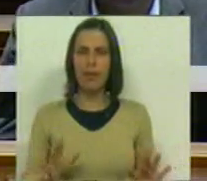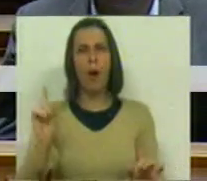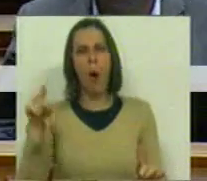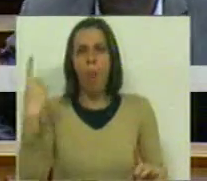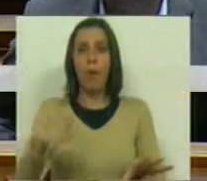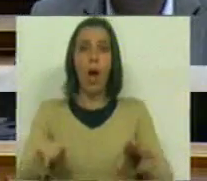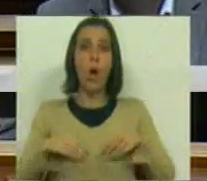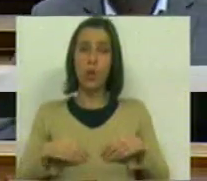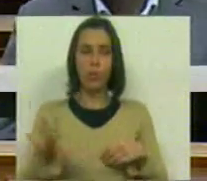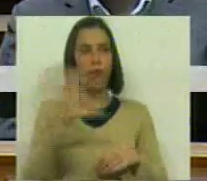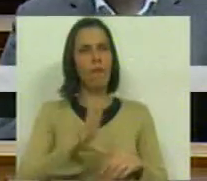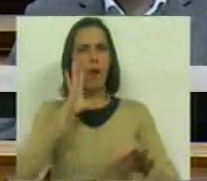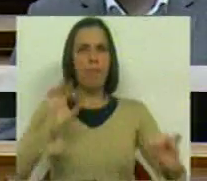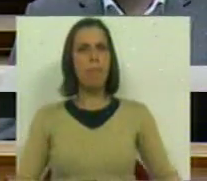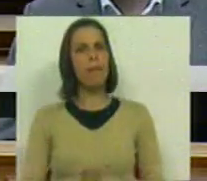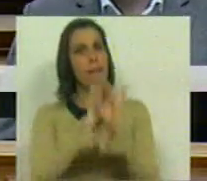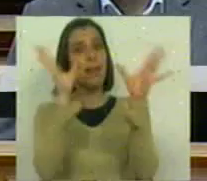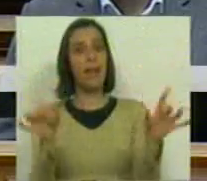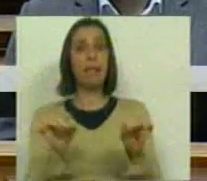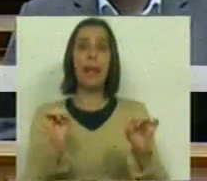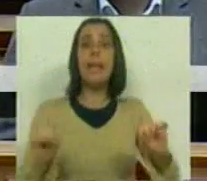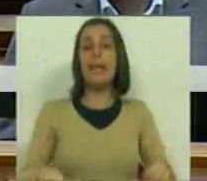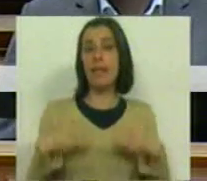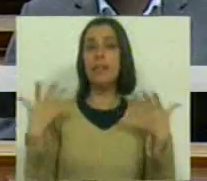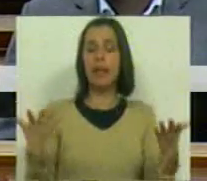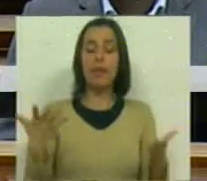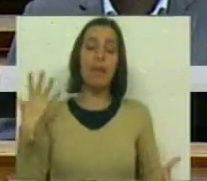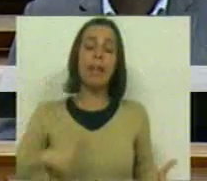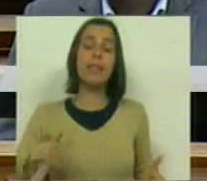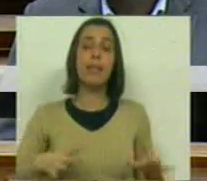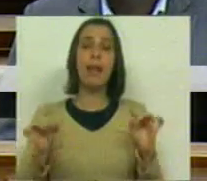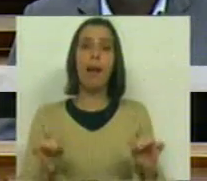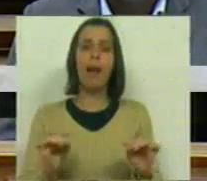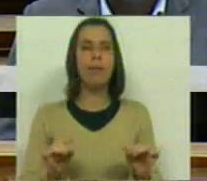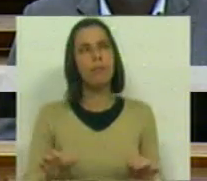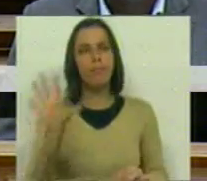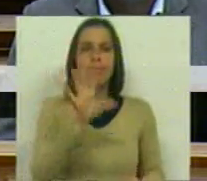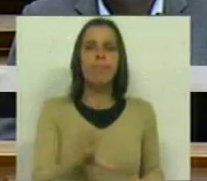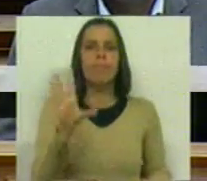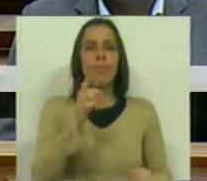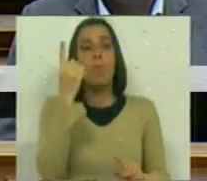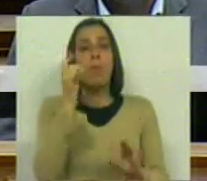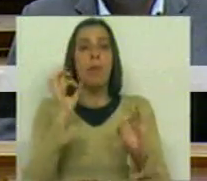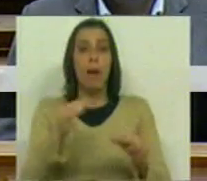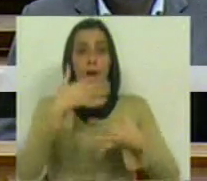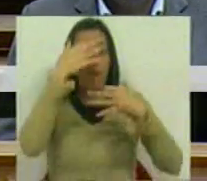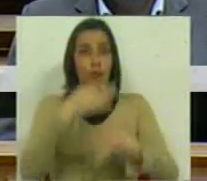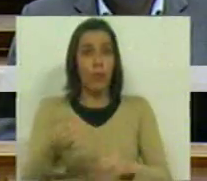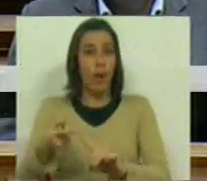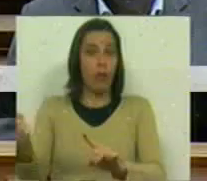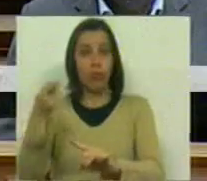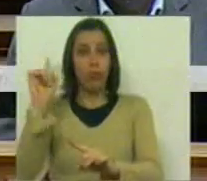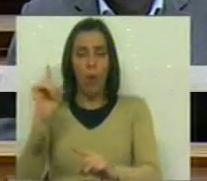que deveria ser assumido de forma mais clara nestas iniciativas, que se pretende aqui, de algum modo, numa coisa informal,